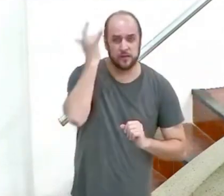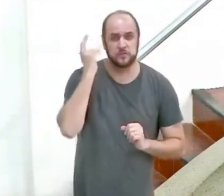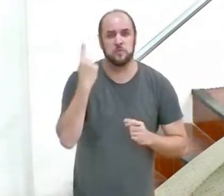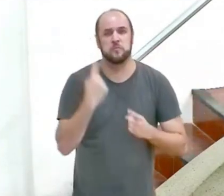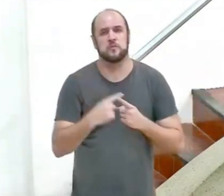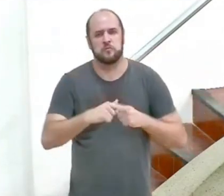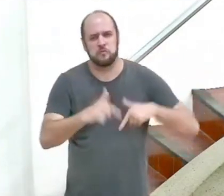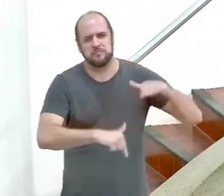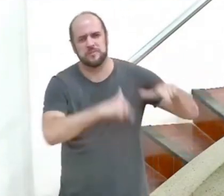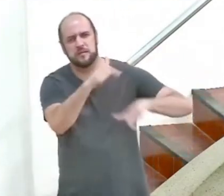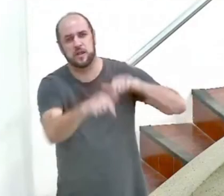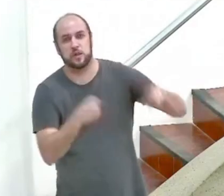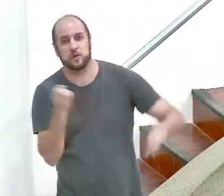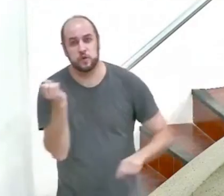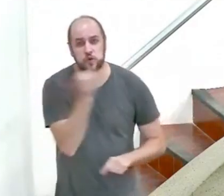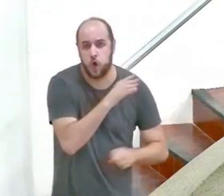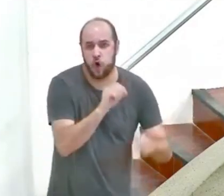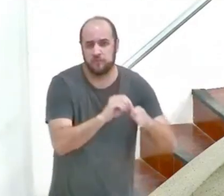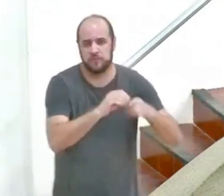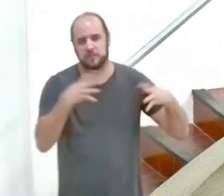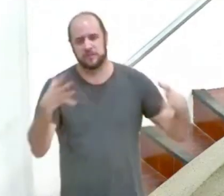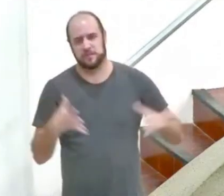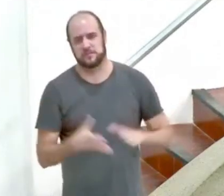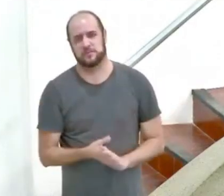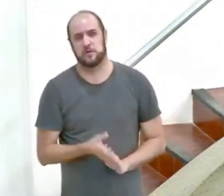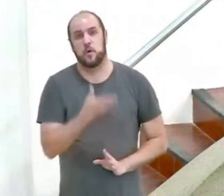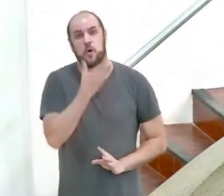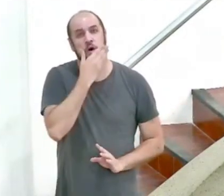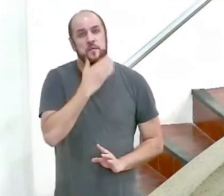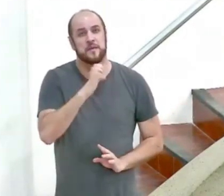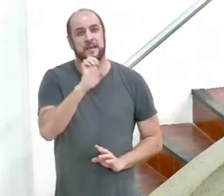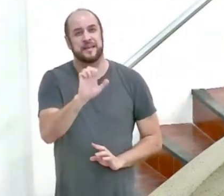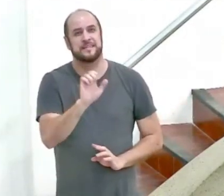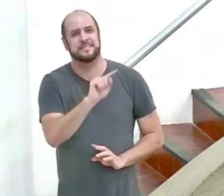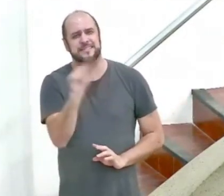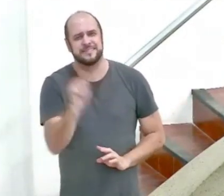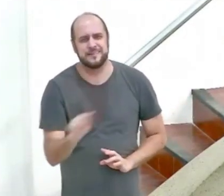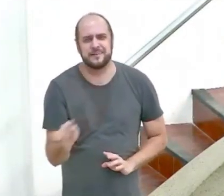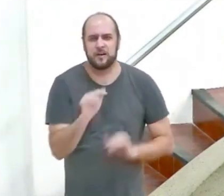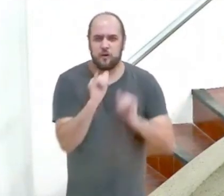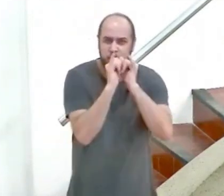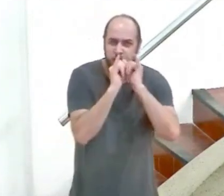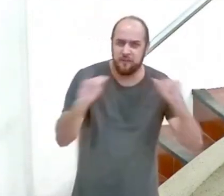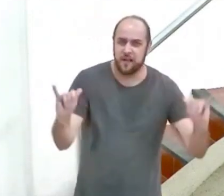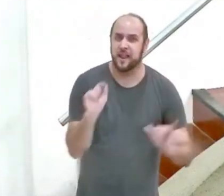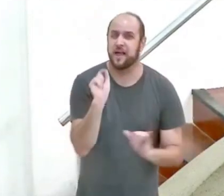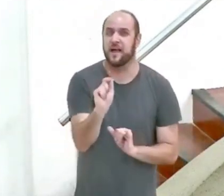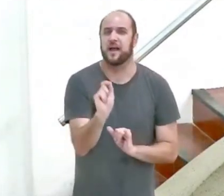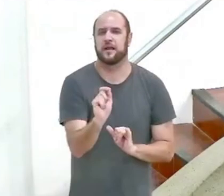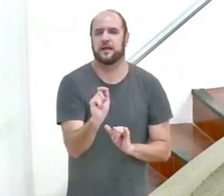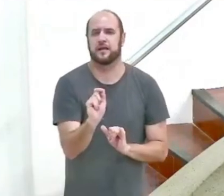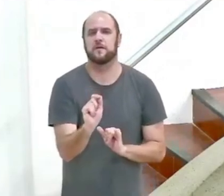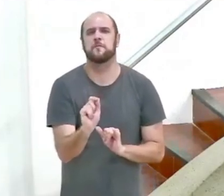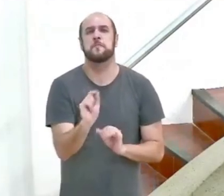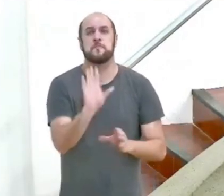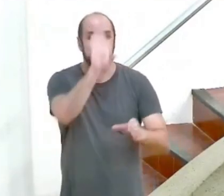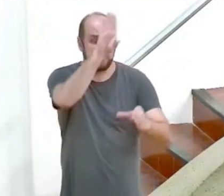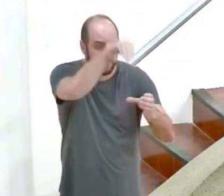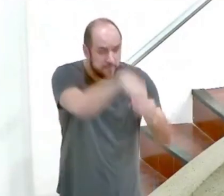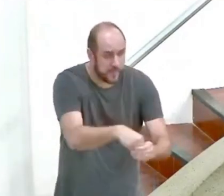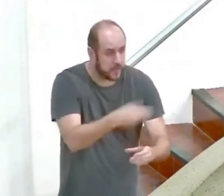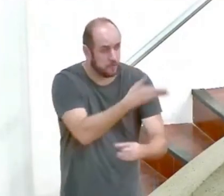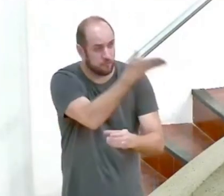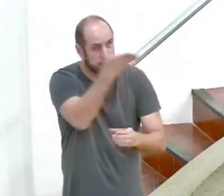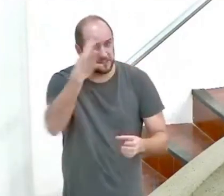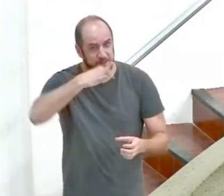da nova criação o profeta Ezequiel enuncia as palavras de Deus dizendo assim porei dentro de vós o